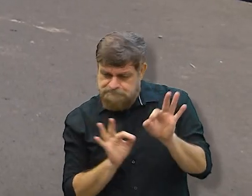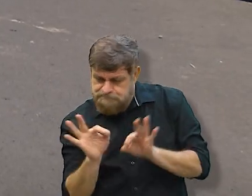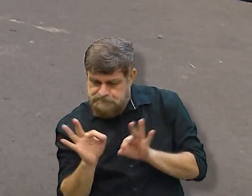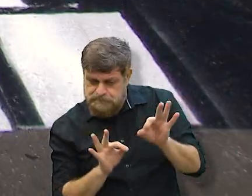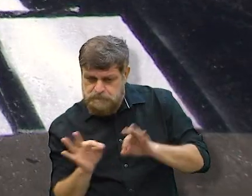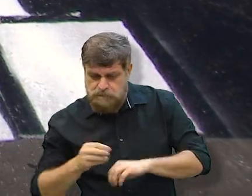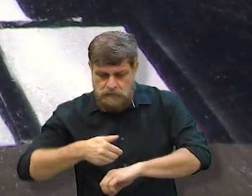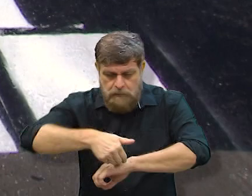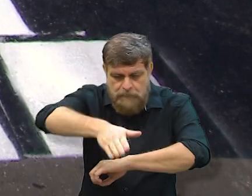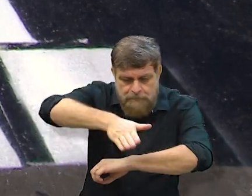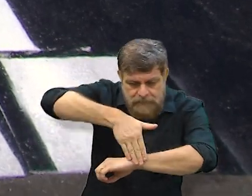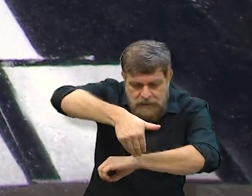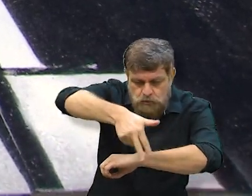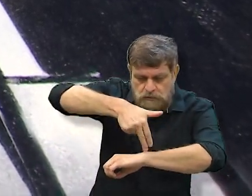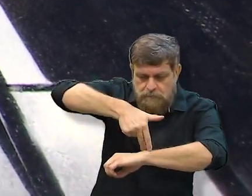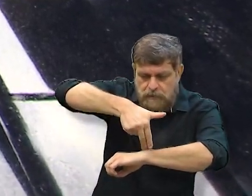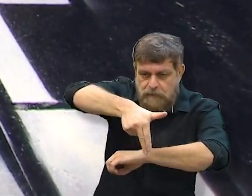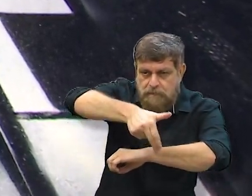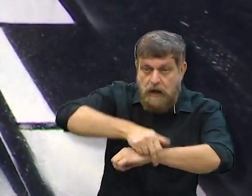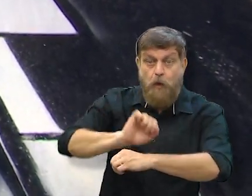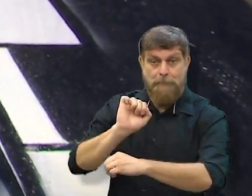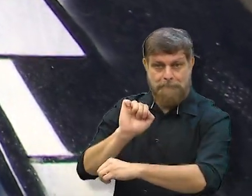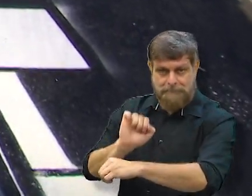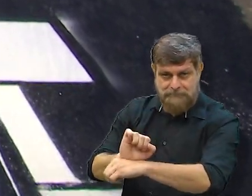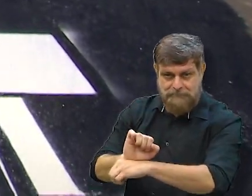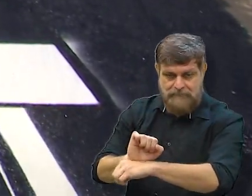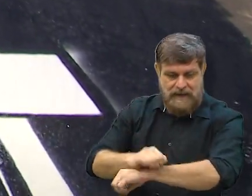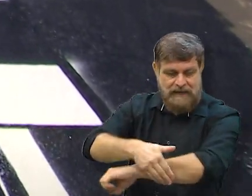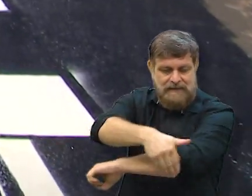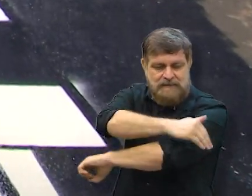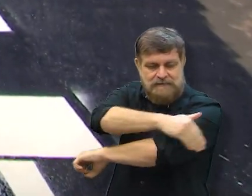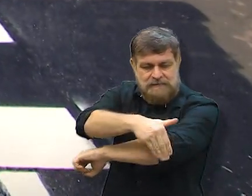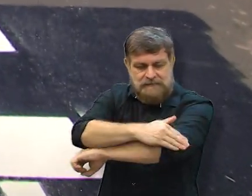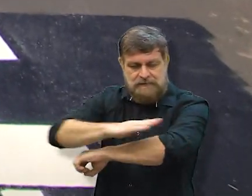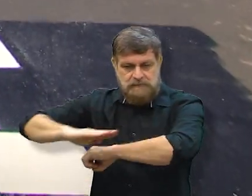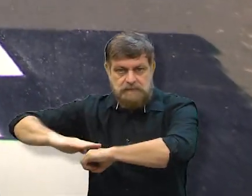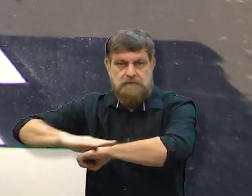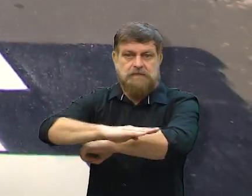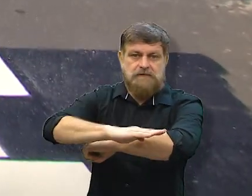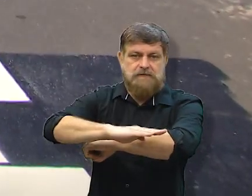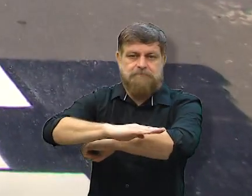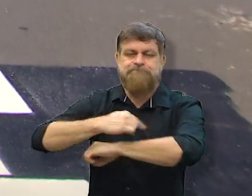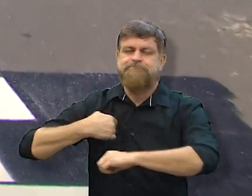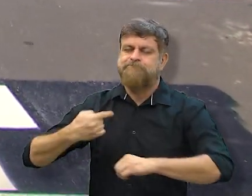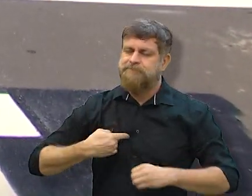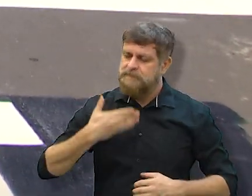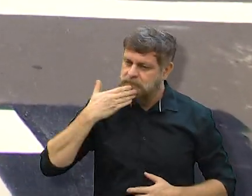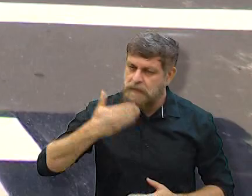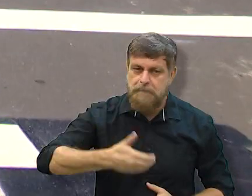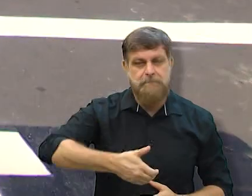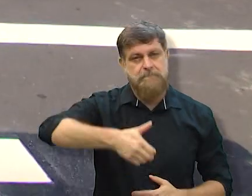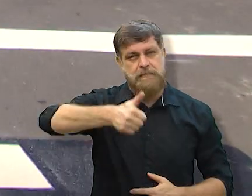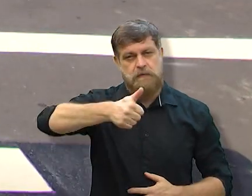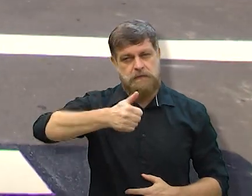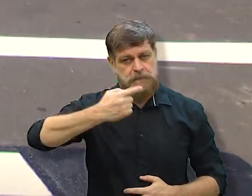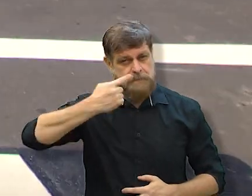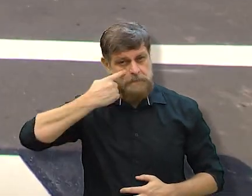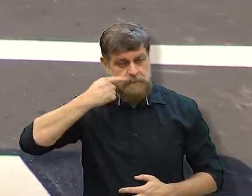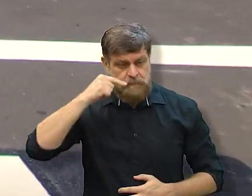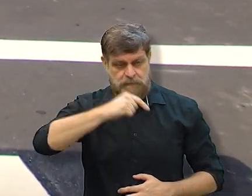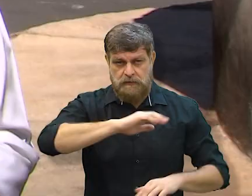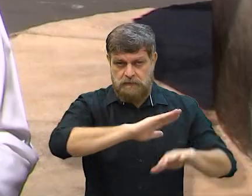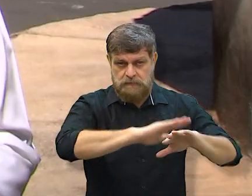reestruturação nas pinturas, nos pares, em cada esquina. Nós estamos vendo que está tendo essa